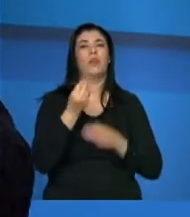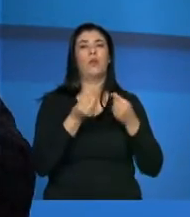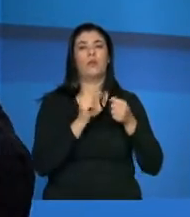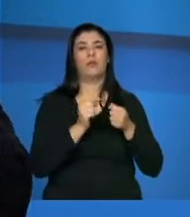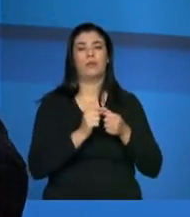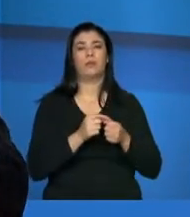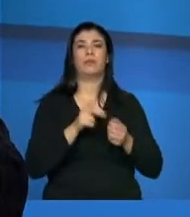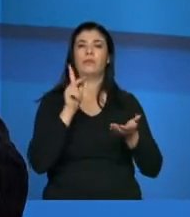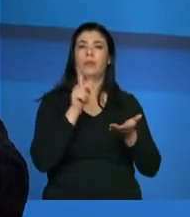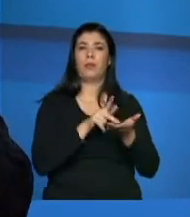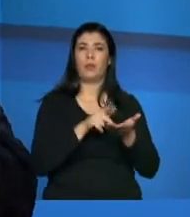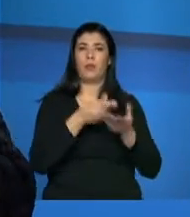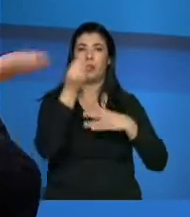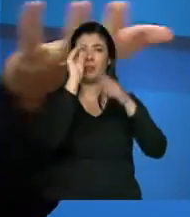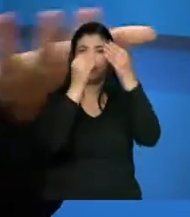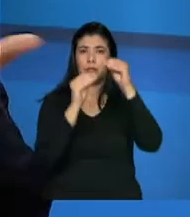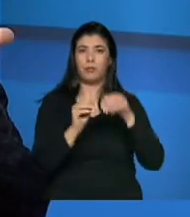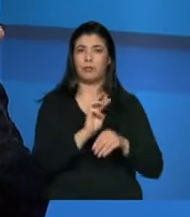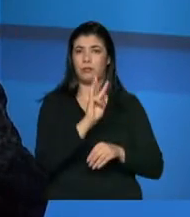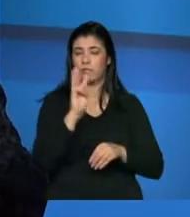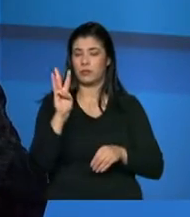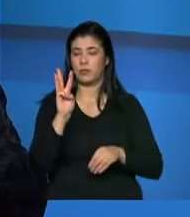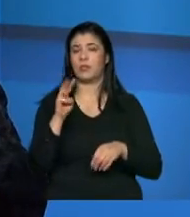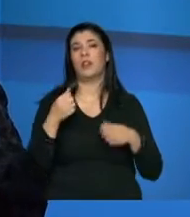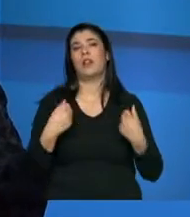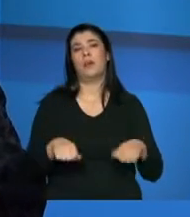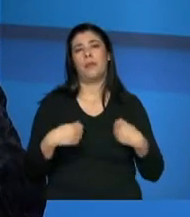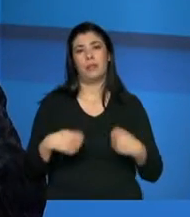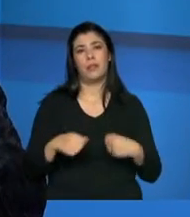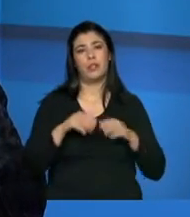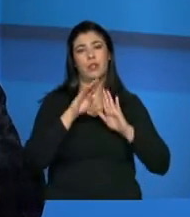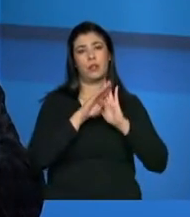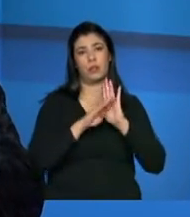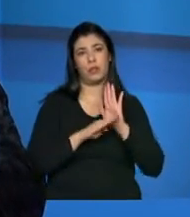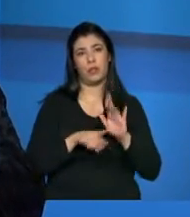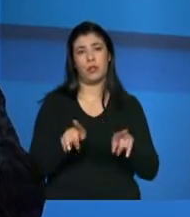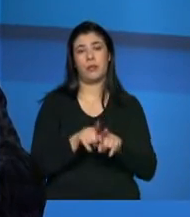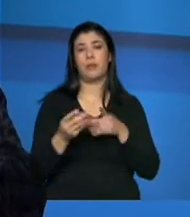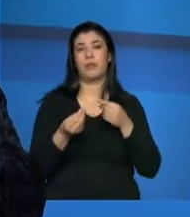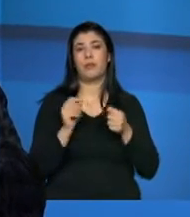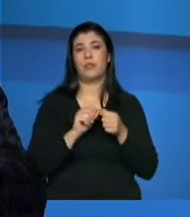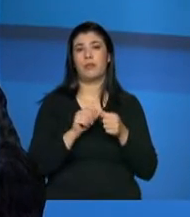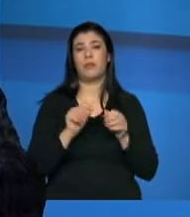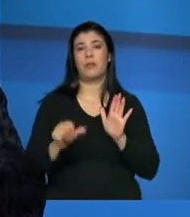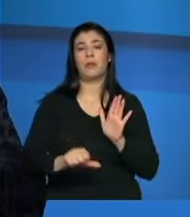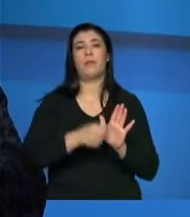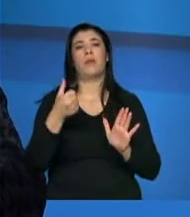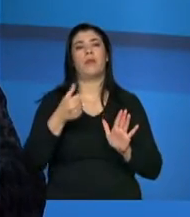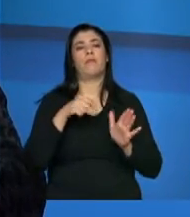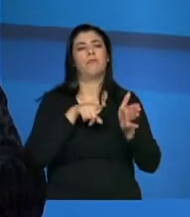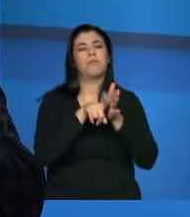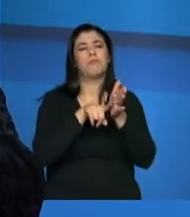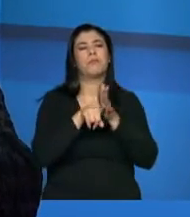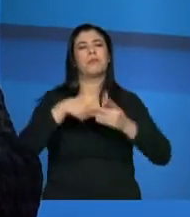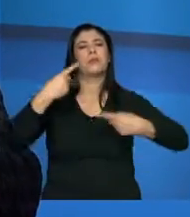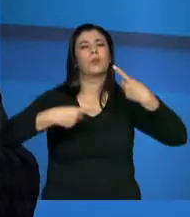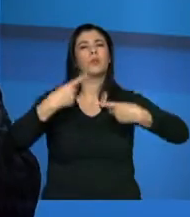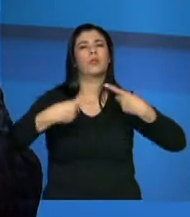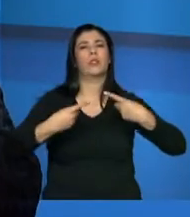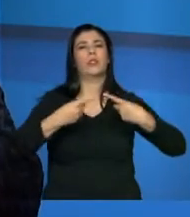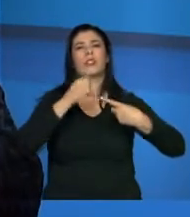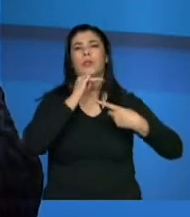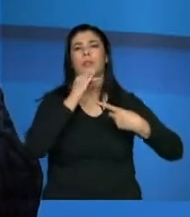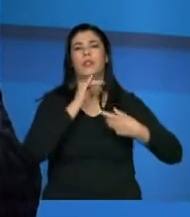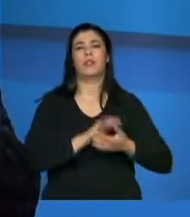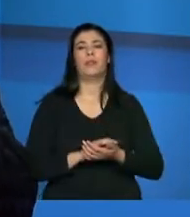a atualização cadastral permite que esses programas também façam duas coisas. Primeiro, analisem a sua política, né, eu pego a